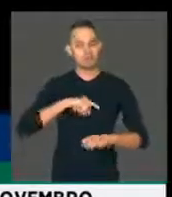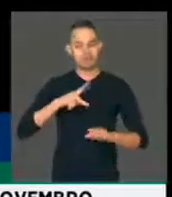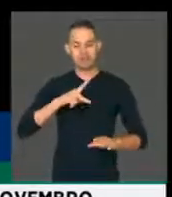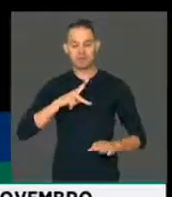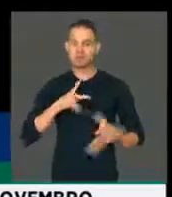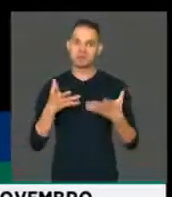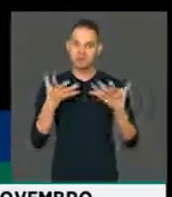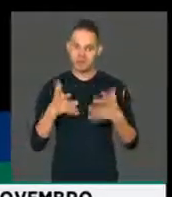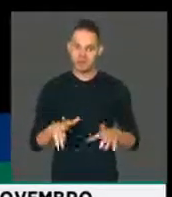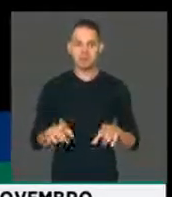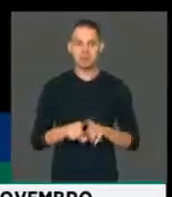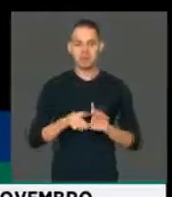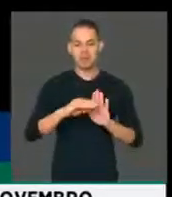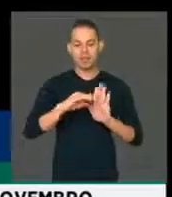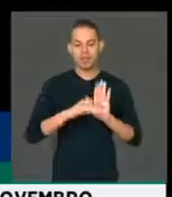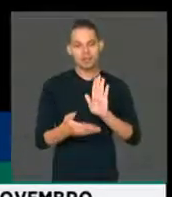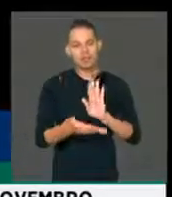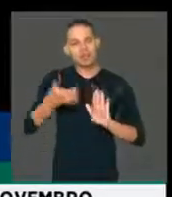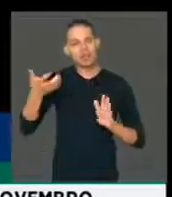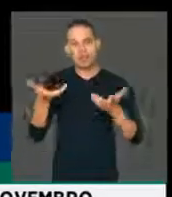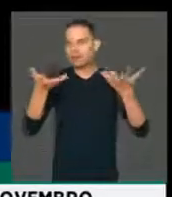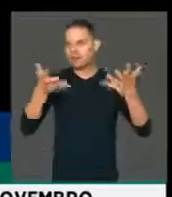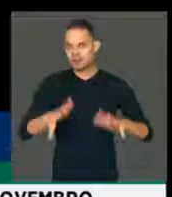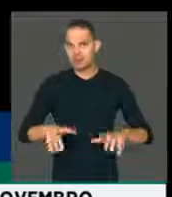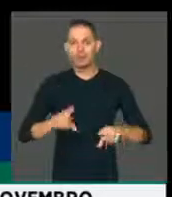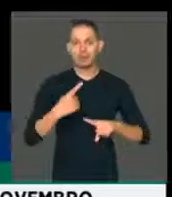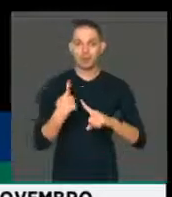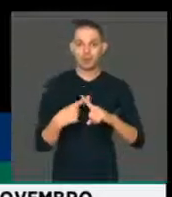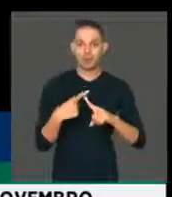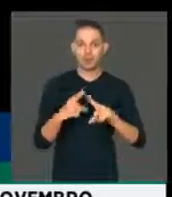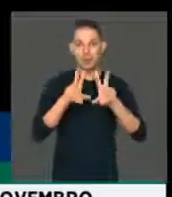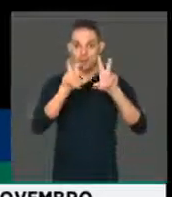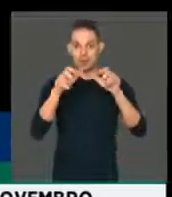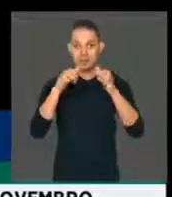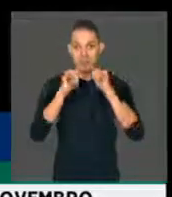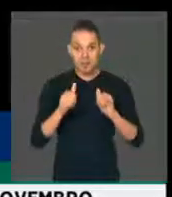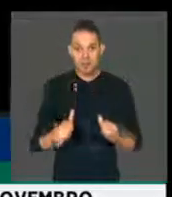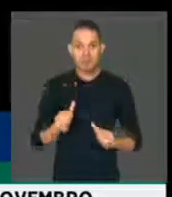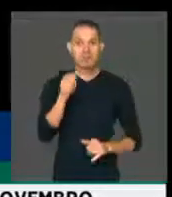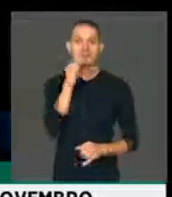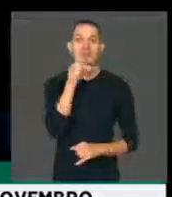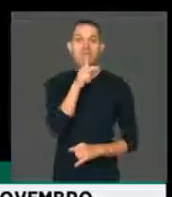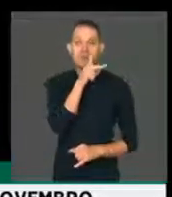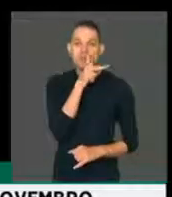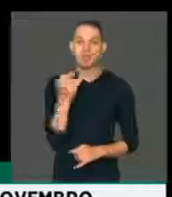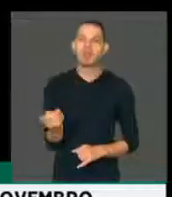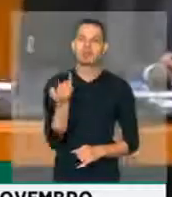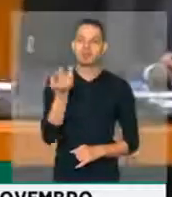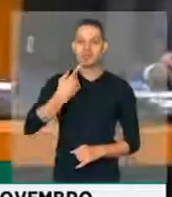estamos contra a retirada de pauta, porque obviamente o tema da energia elétrica do Amapá precisa ser tratado pela Câmara dos Deputados. Muito obrigado, deputada Fernanda.